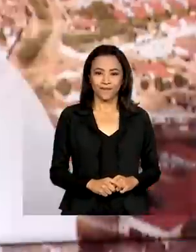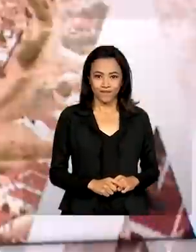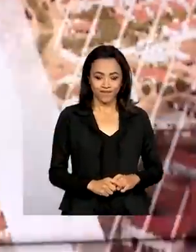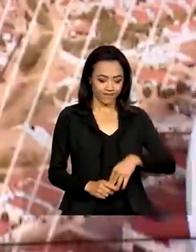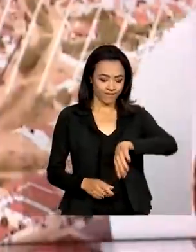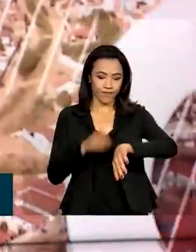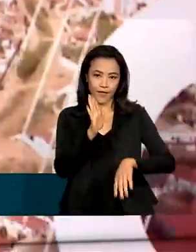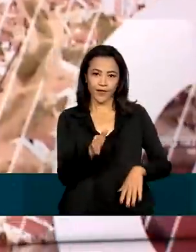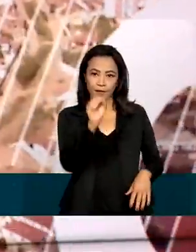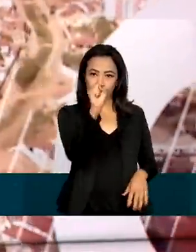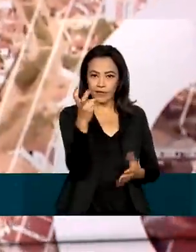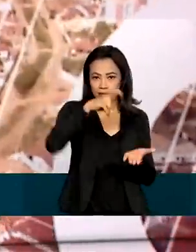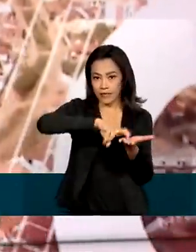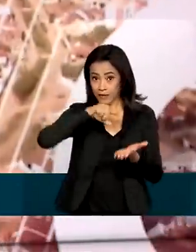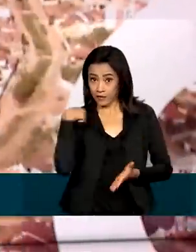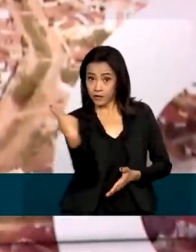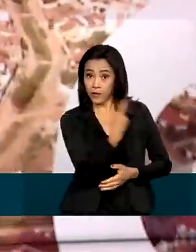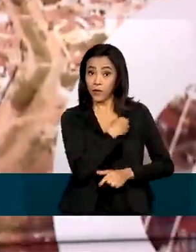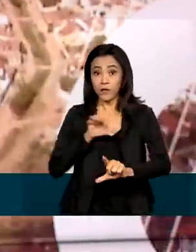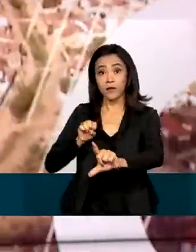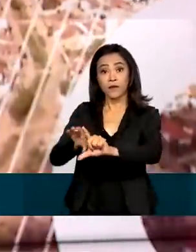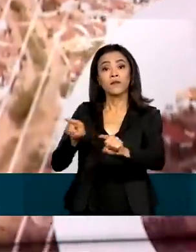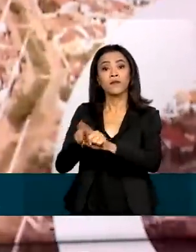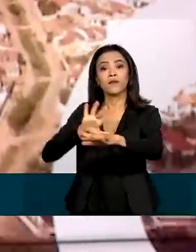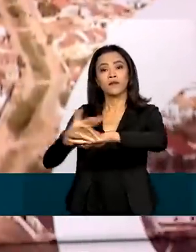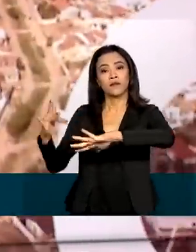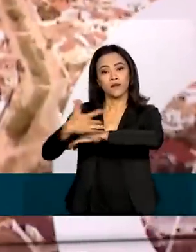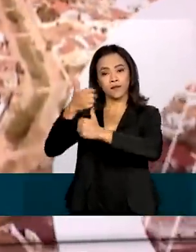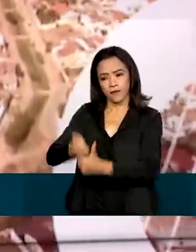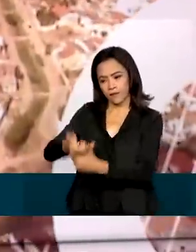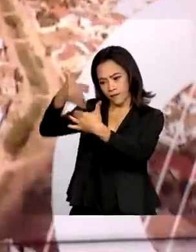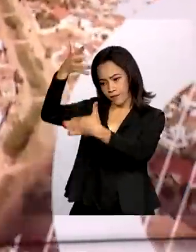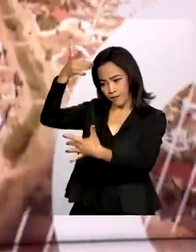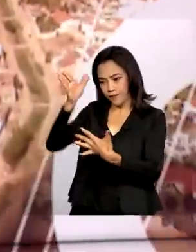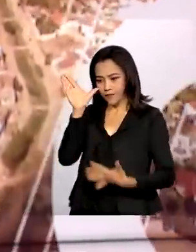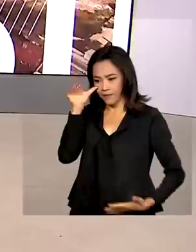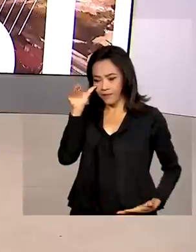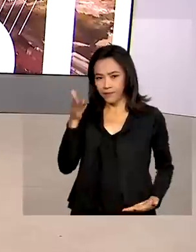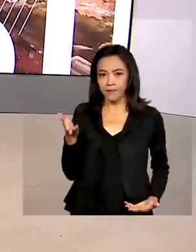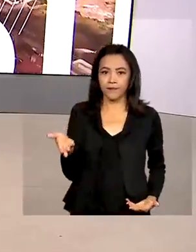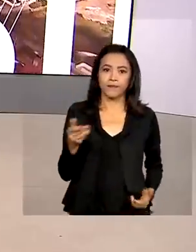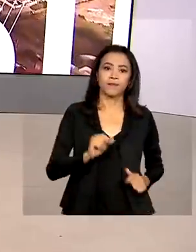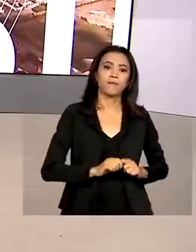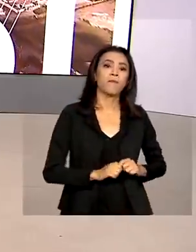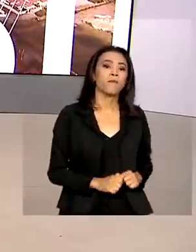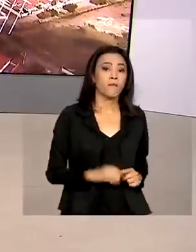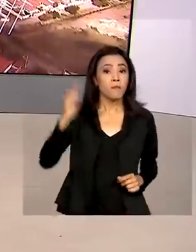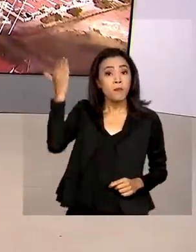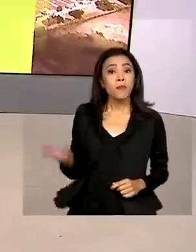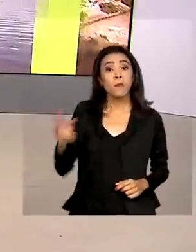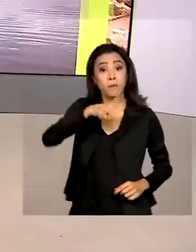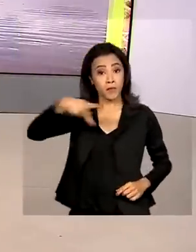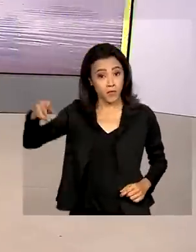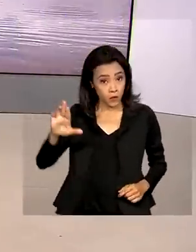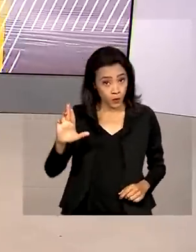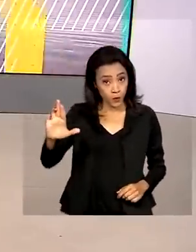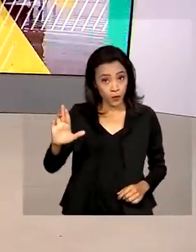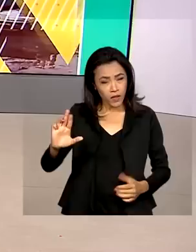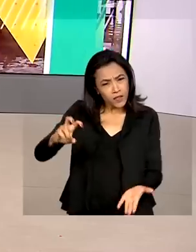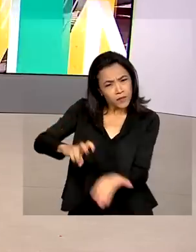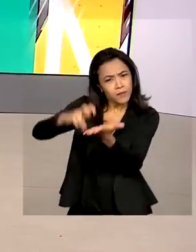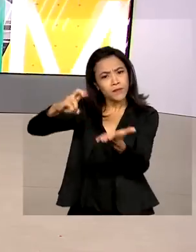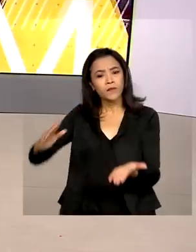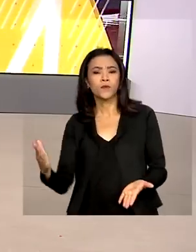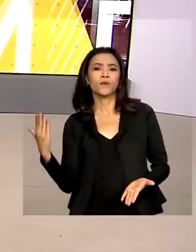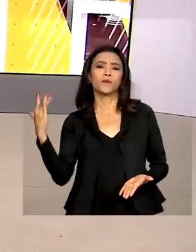8 horas da manhã, estamos ao vivo também pelas redes sociais. O presidente Lula embarca agora cedo para